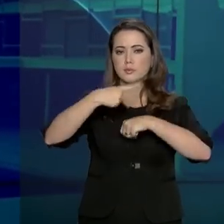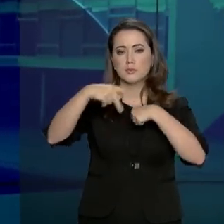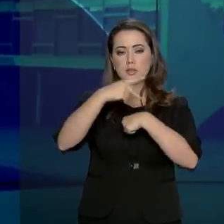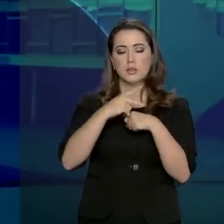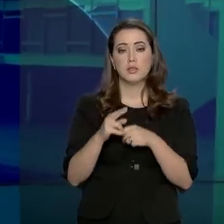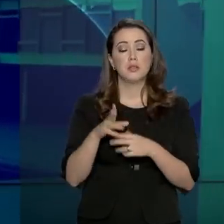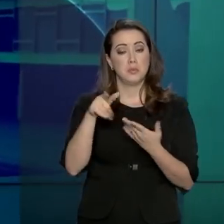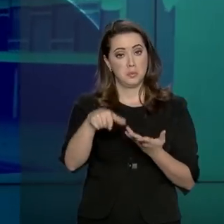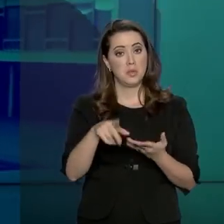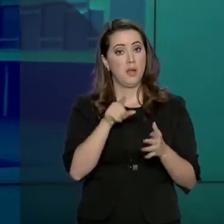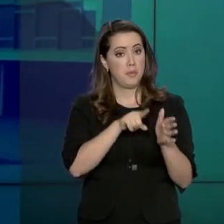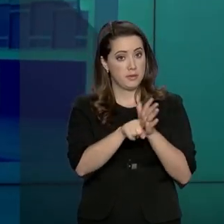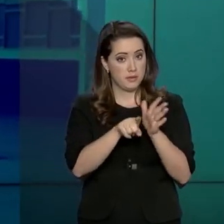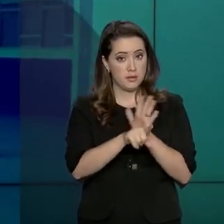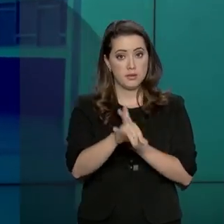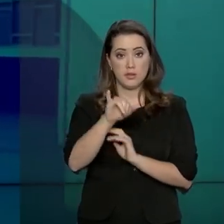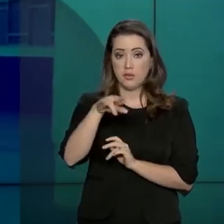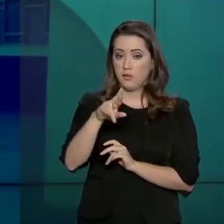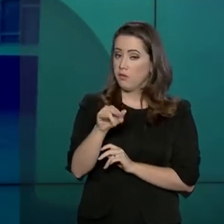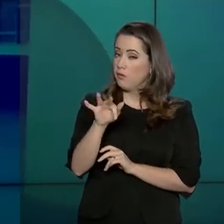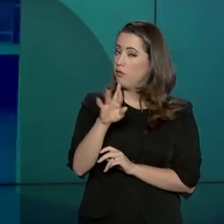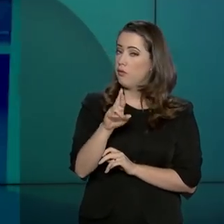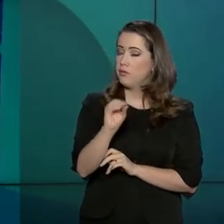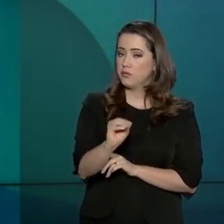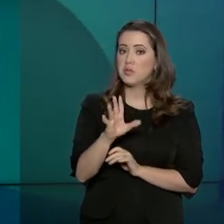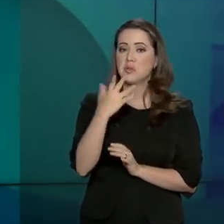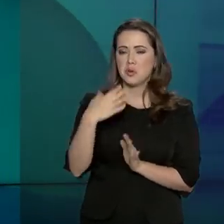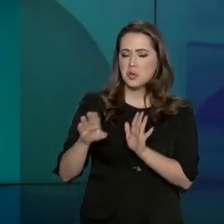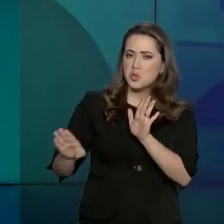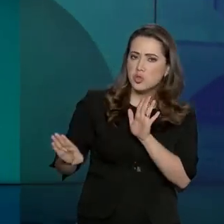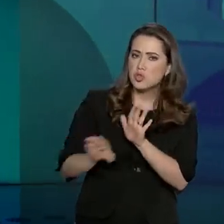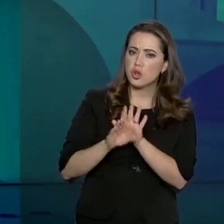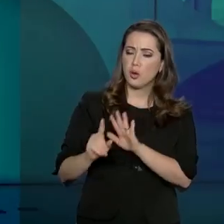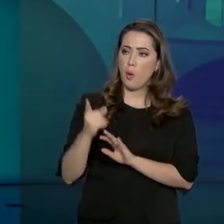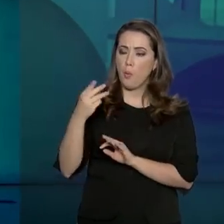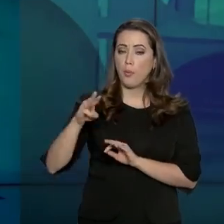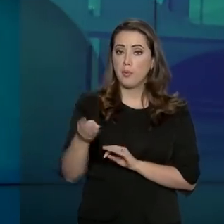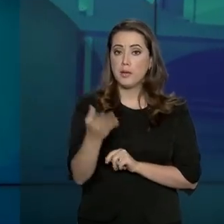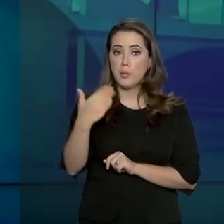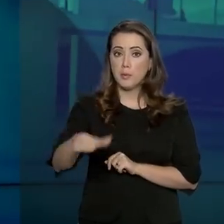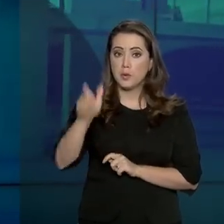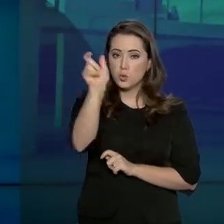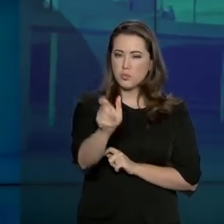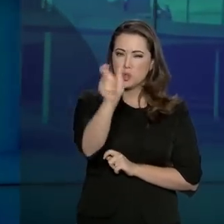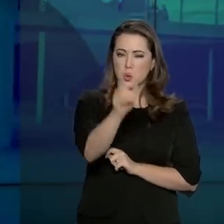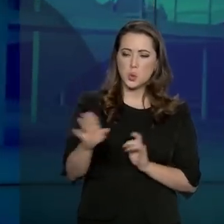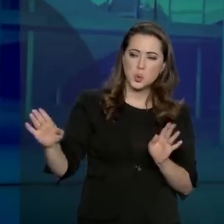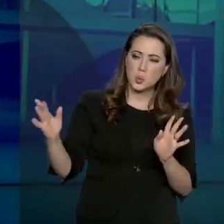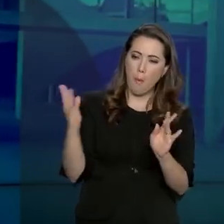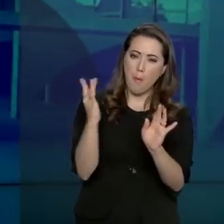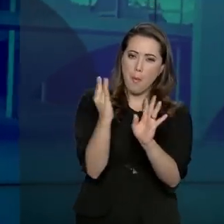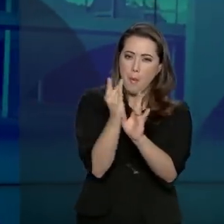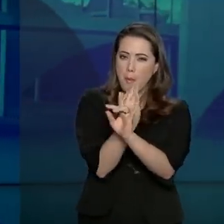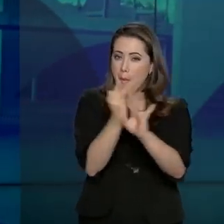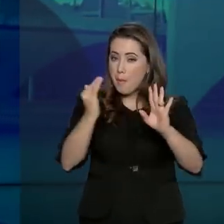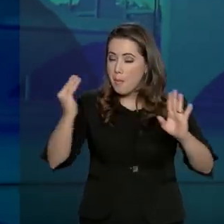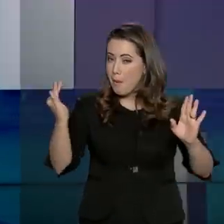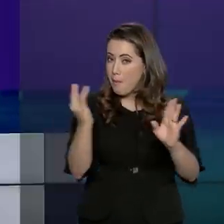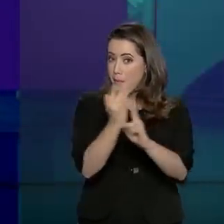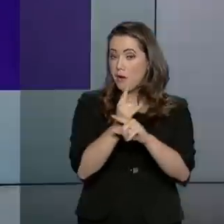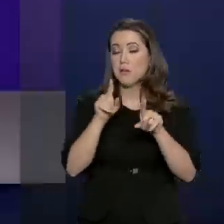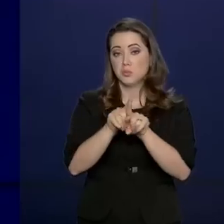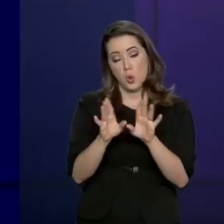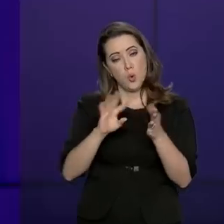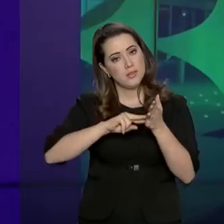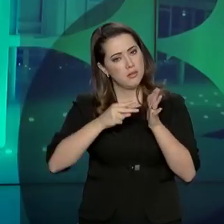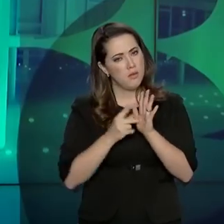de que a movimentação nos terminais chegue a um milhão e meio de passageiros. Cerca de 1% maior que no